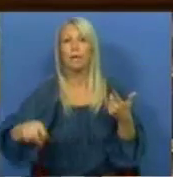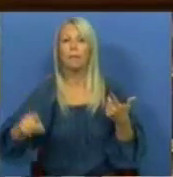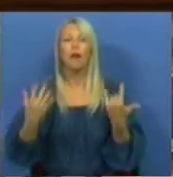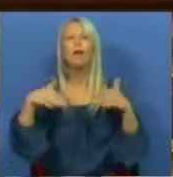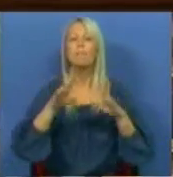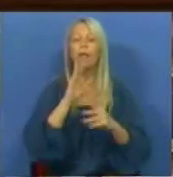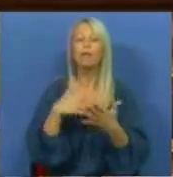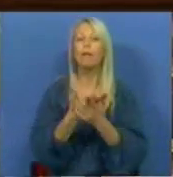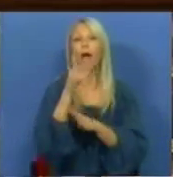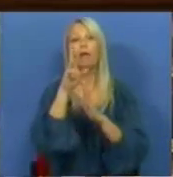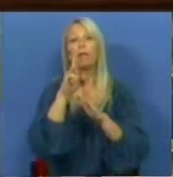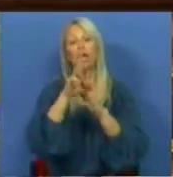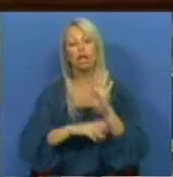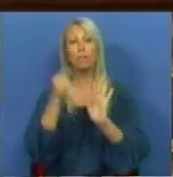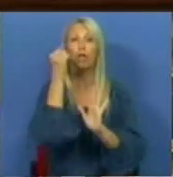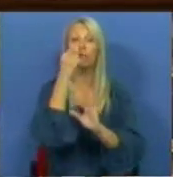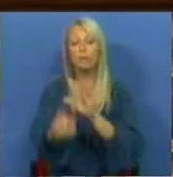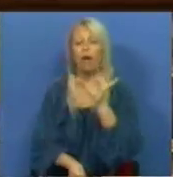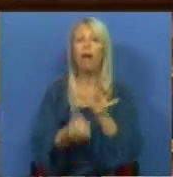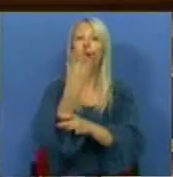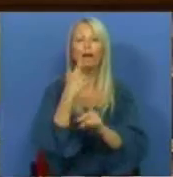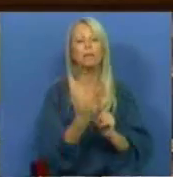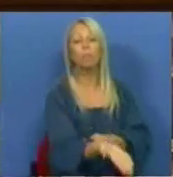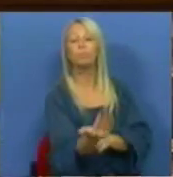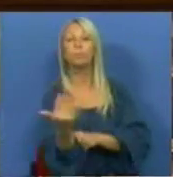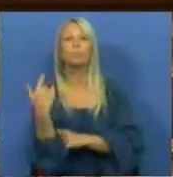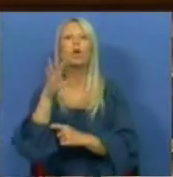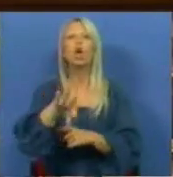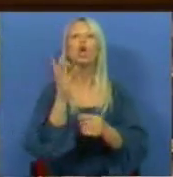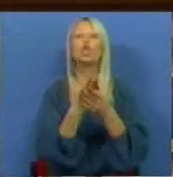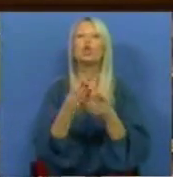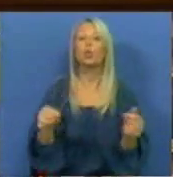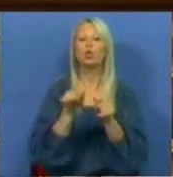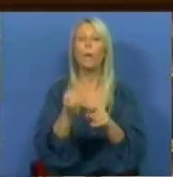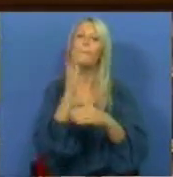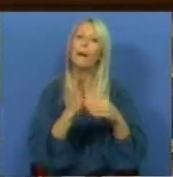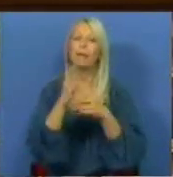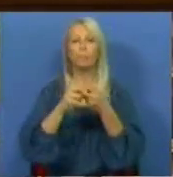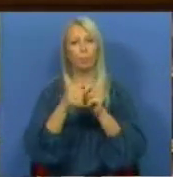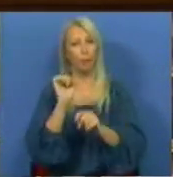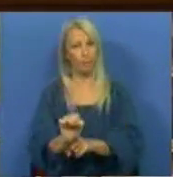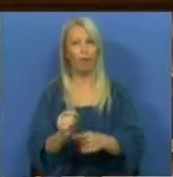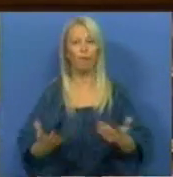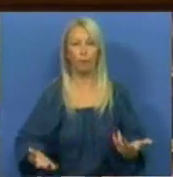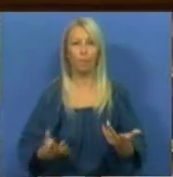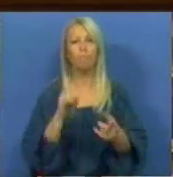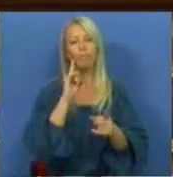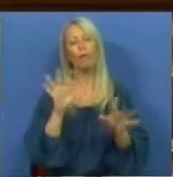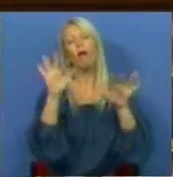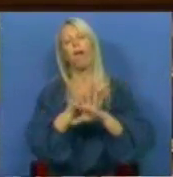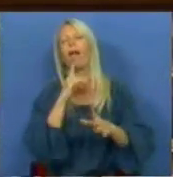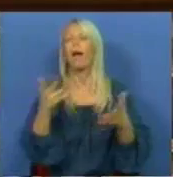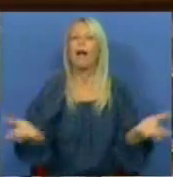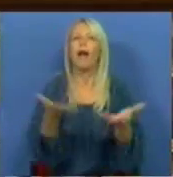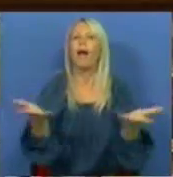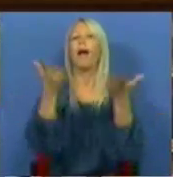criação de um regime especial de expropriações a solução para parte deste problema. Sob a capa da ligeireza dos